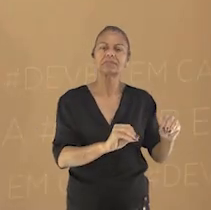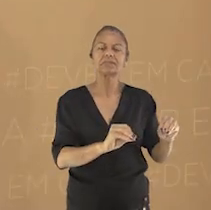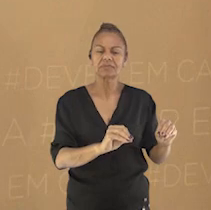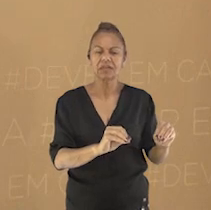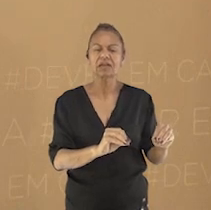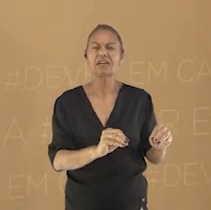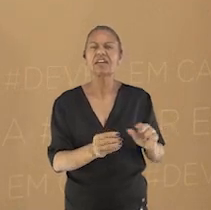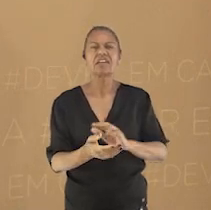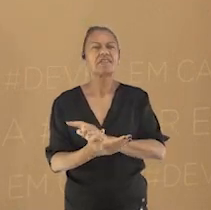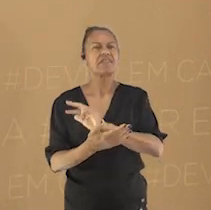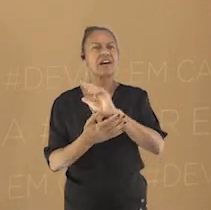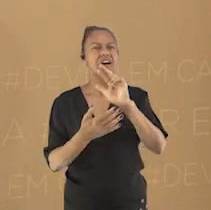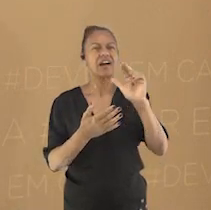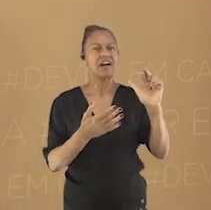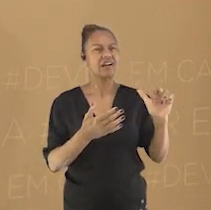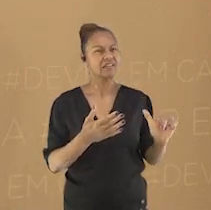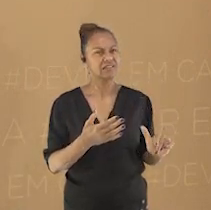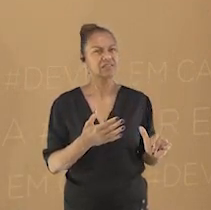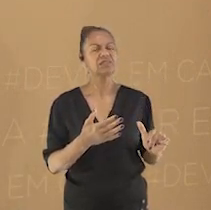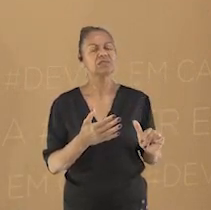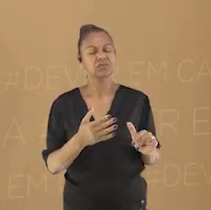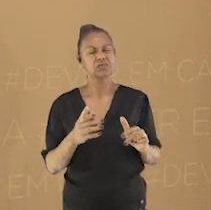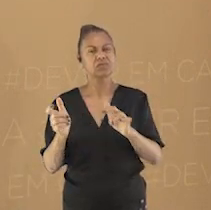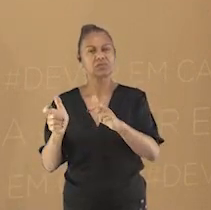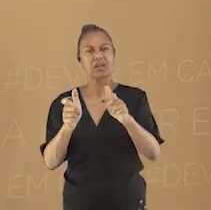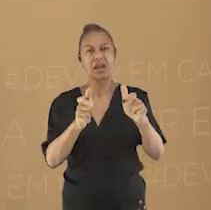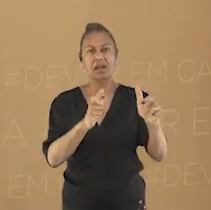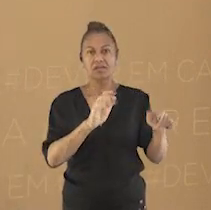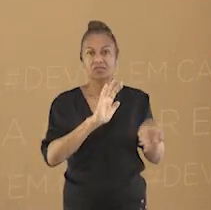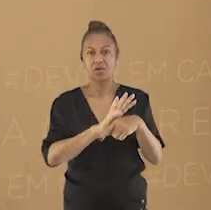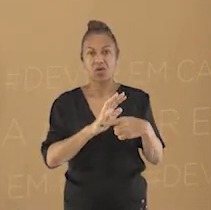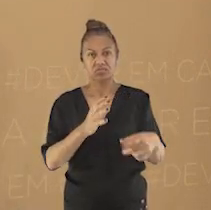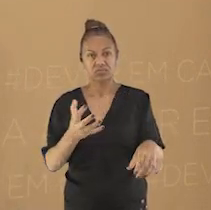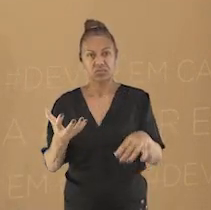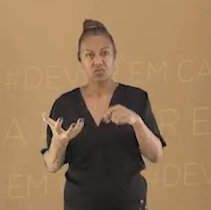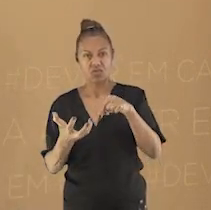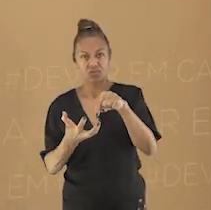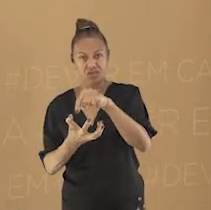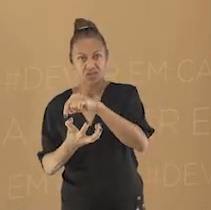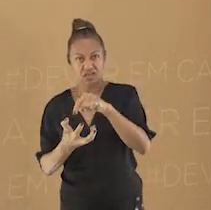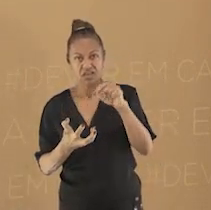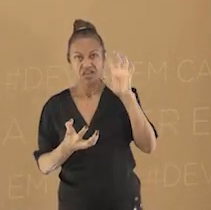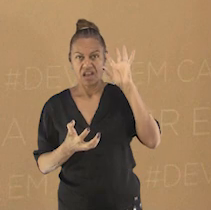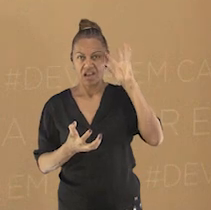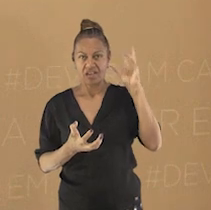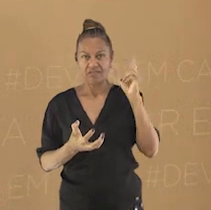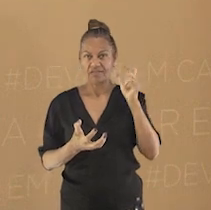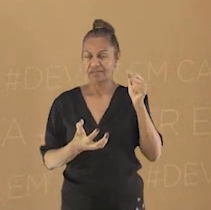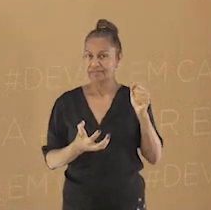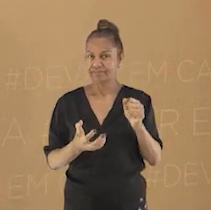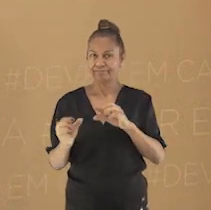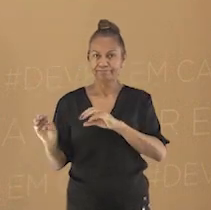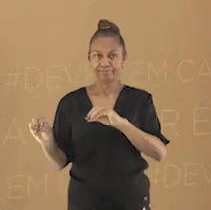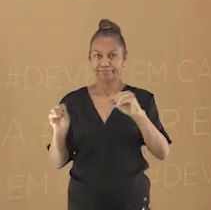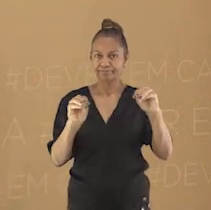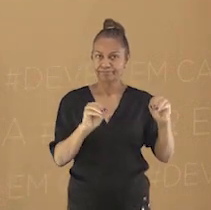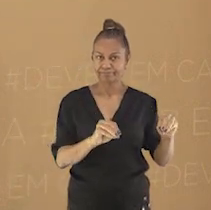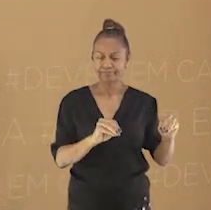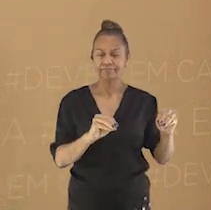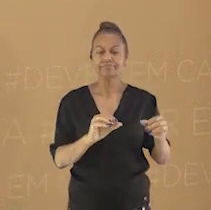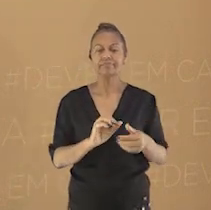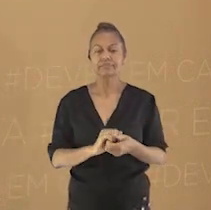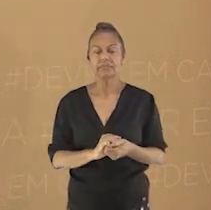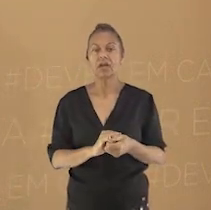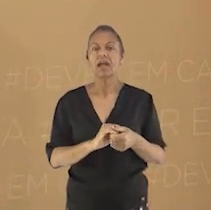seja, de vários lugares do continente africano. Os grupos religiosos afro-brasileiros, as tradições